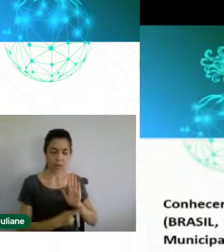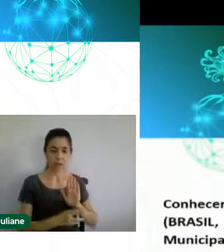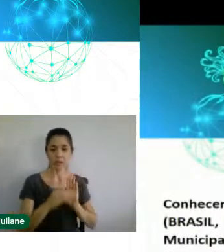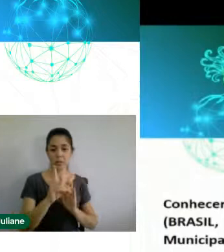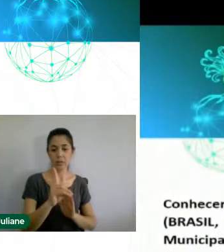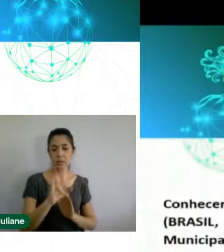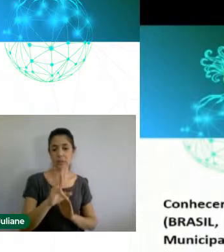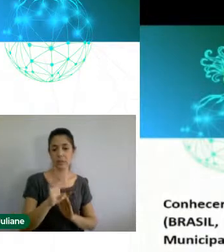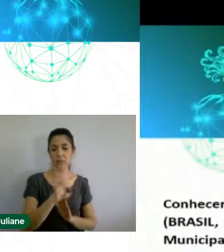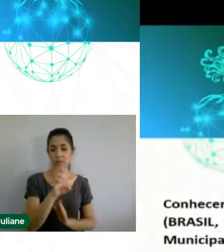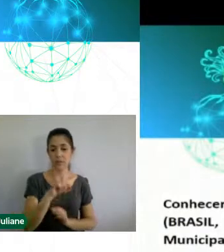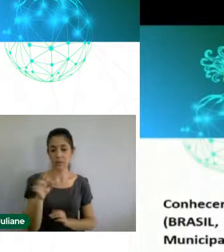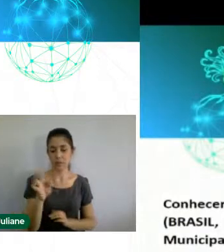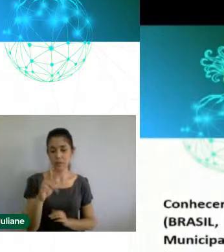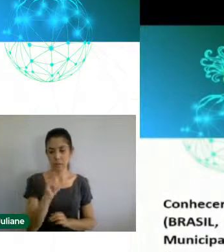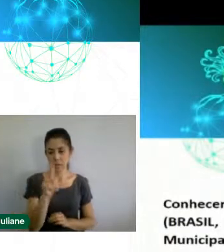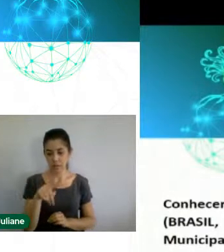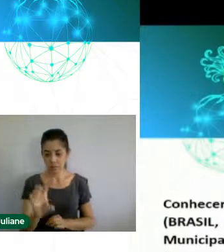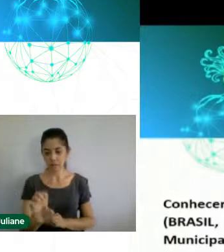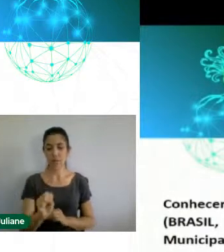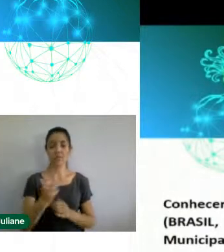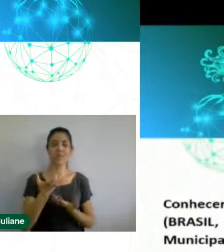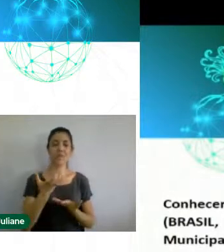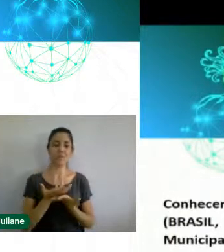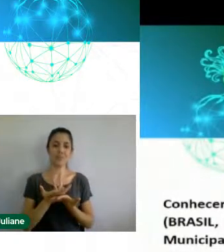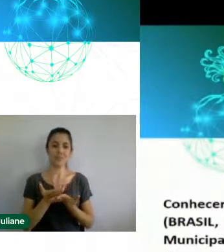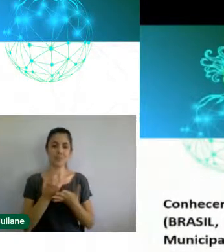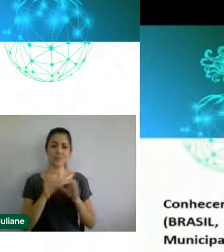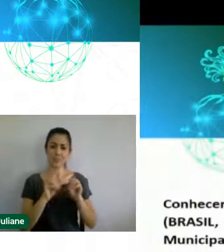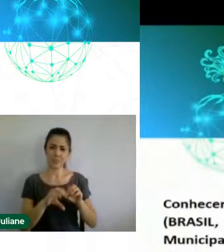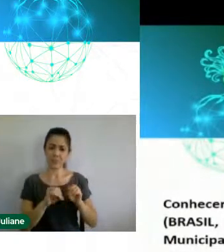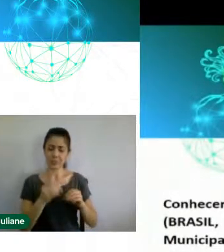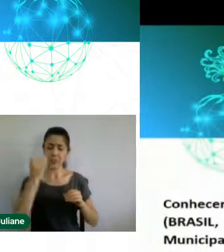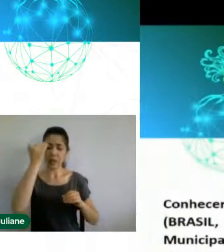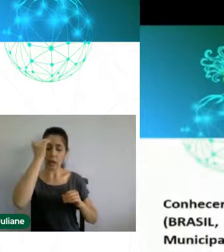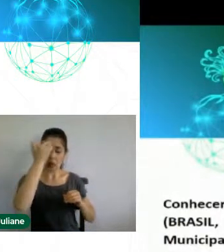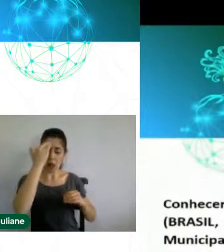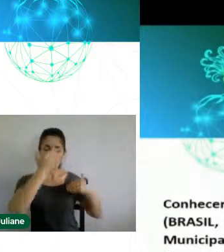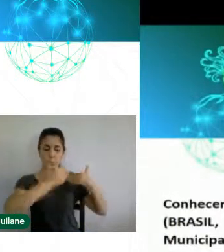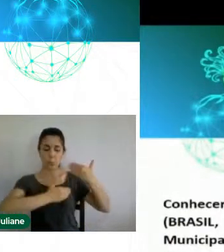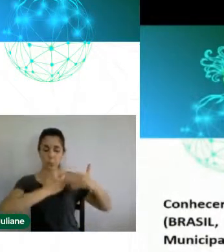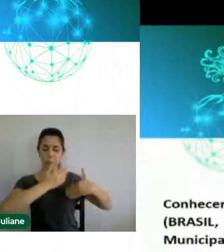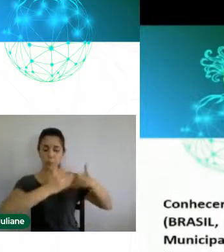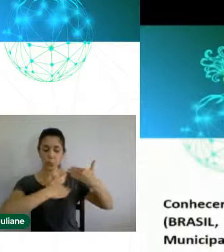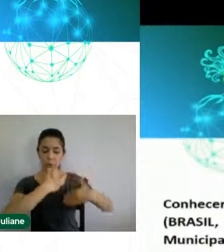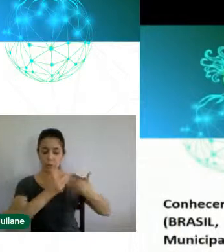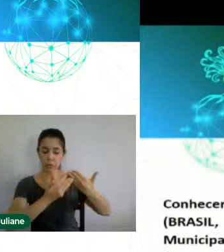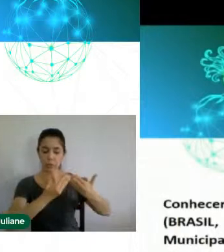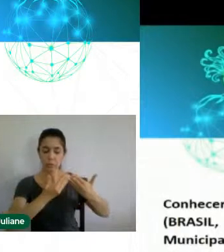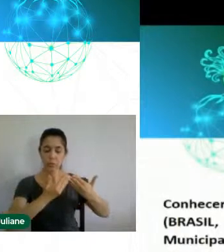Hortências, considerando seus processos próprios de Ambientalização Curricular.